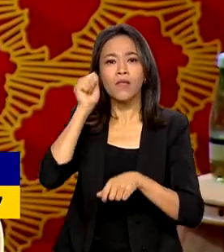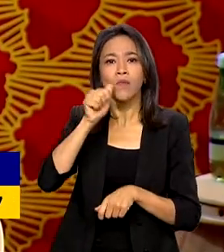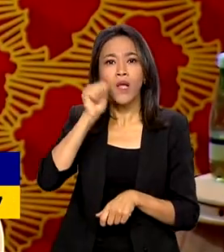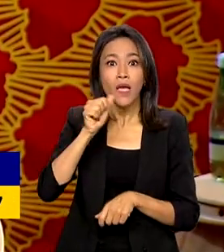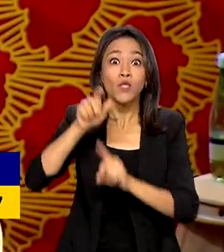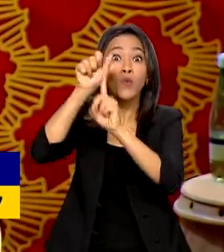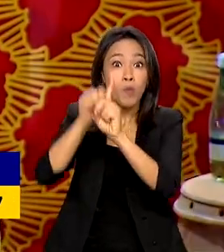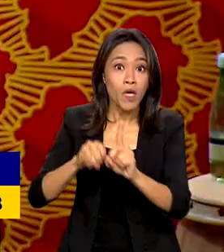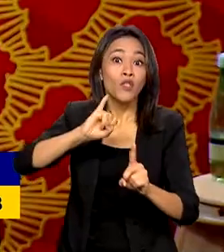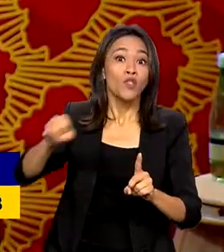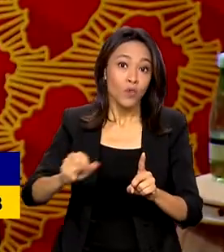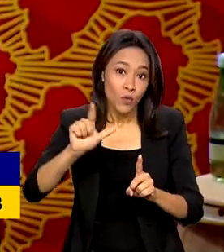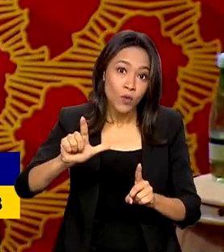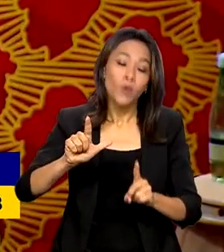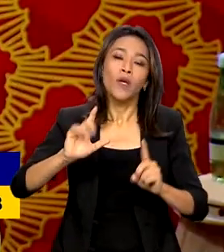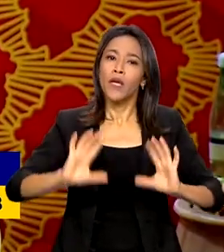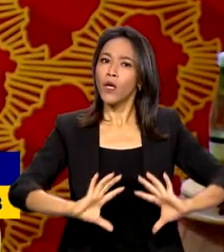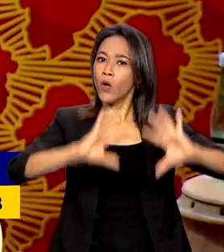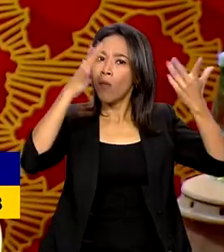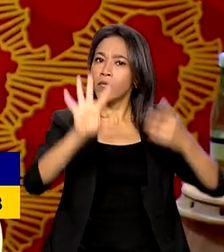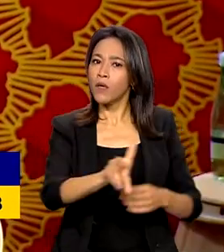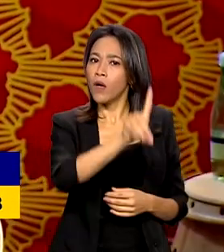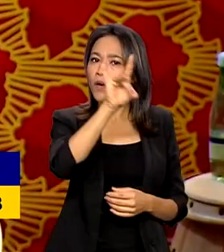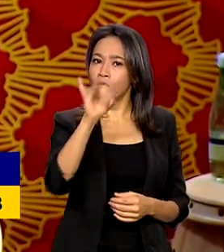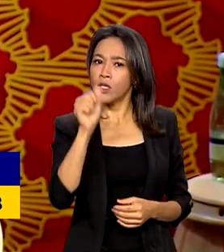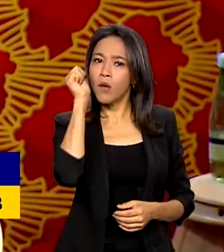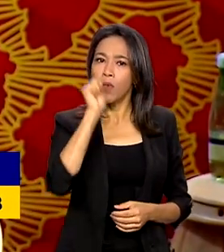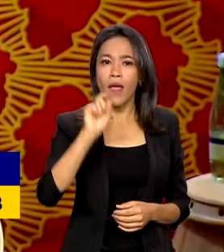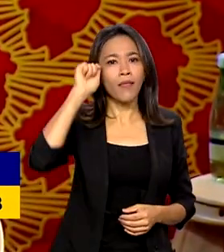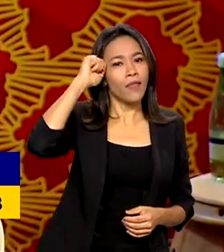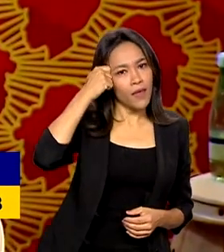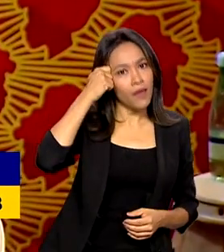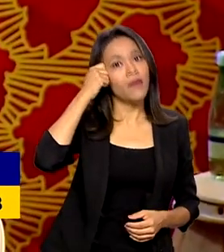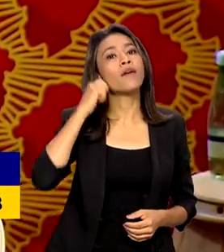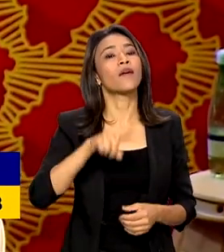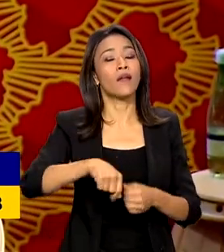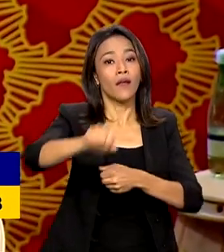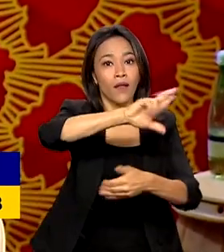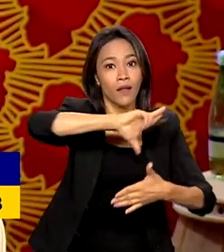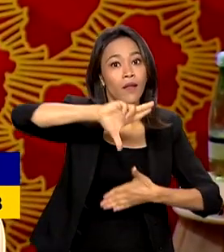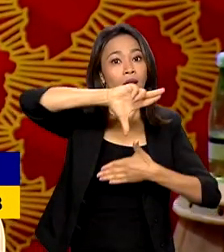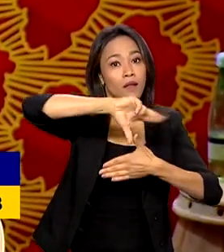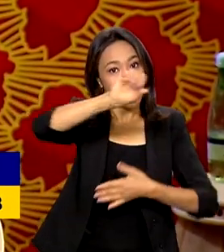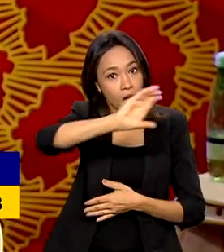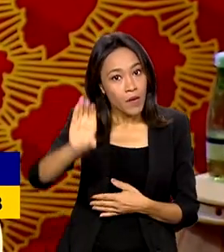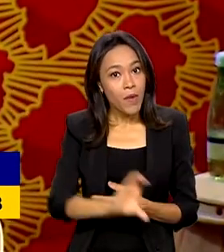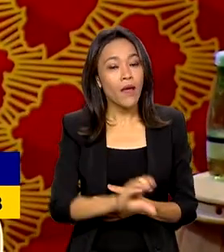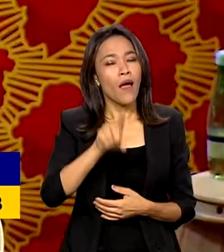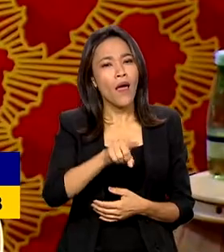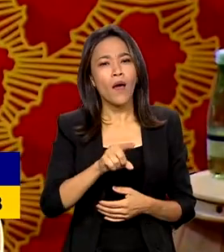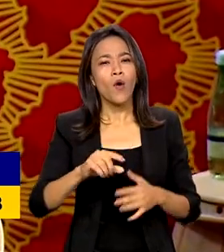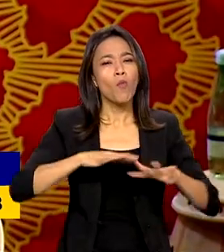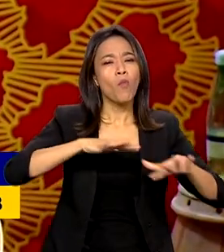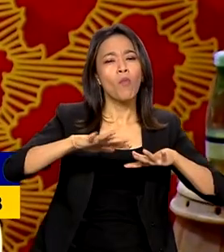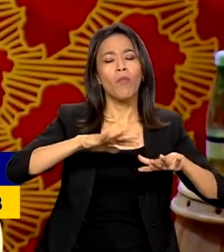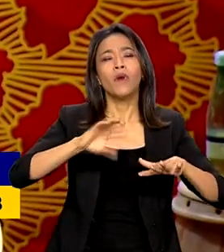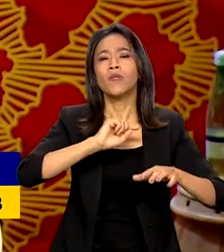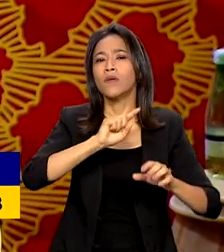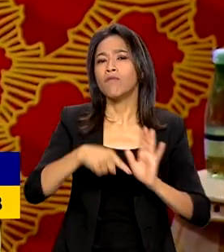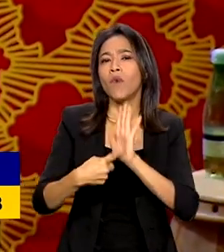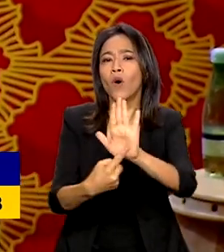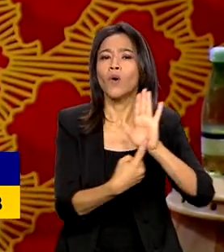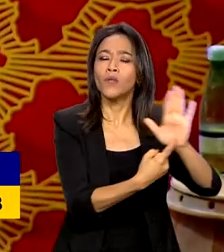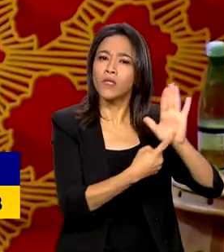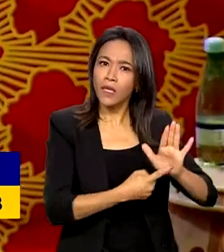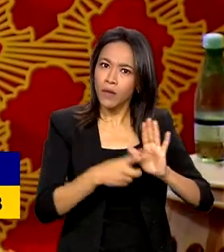julho, em comemoração ao Dia da Mulher Negra Latina-Americana e Caribenha, é uma mobilização por emancipação